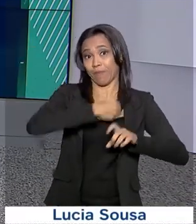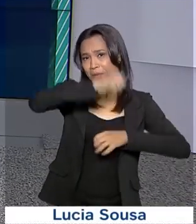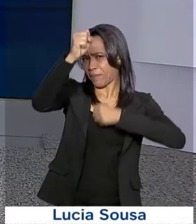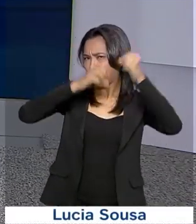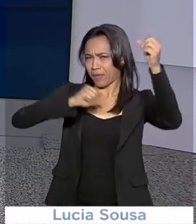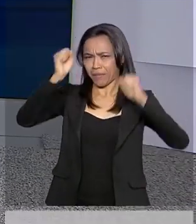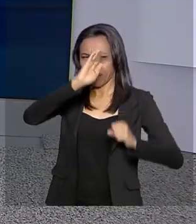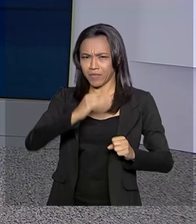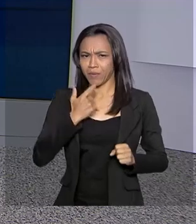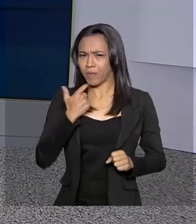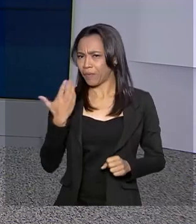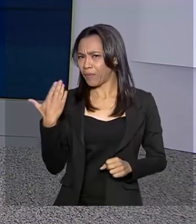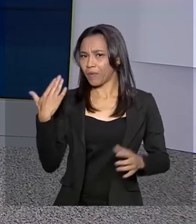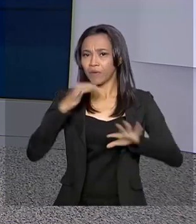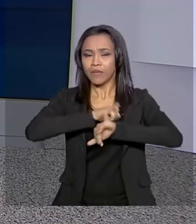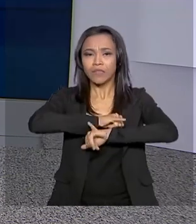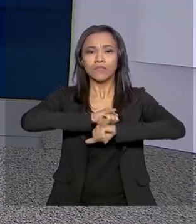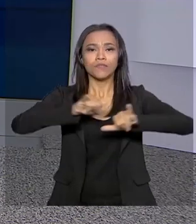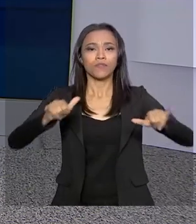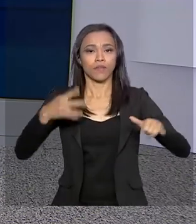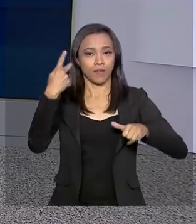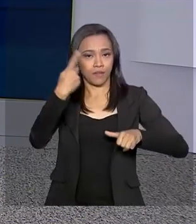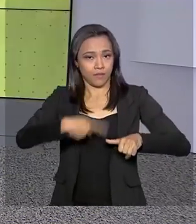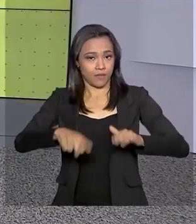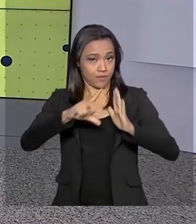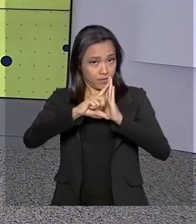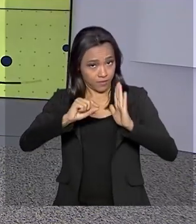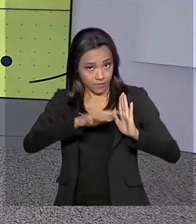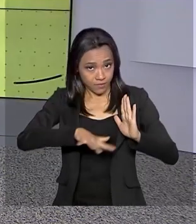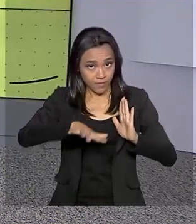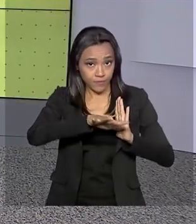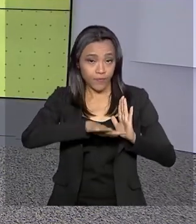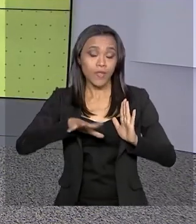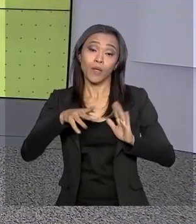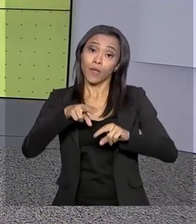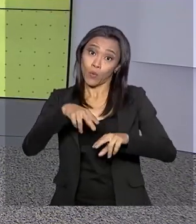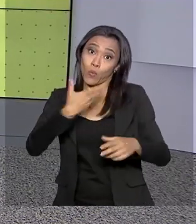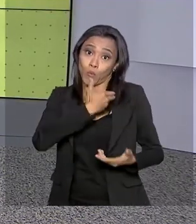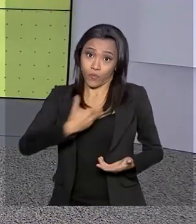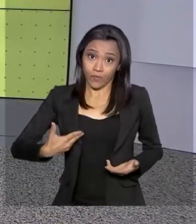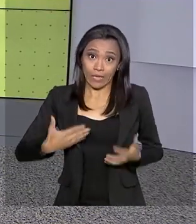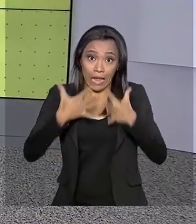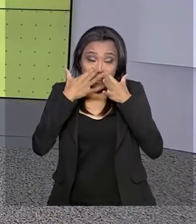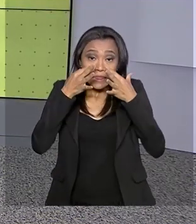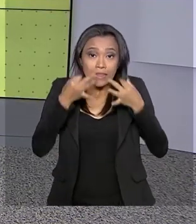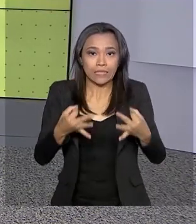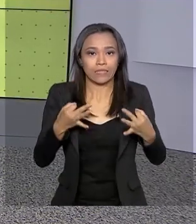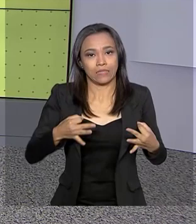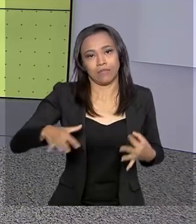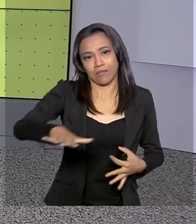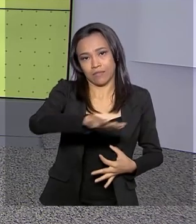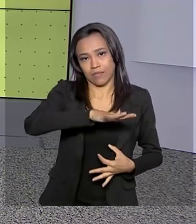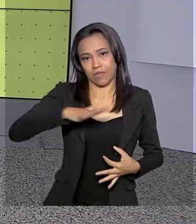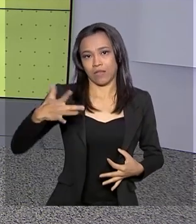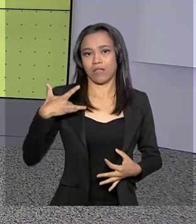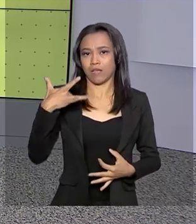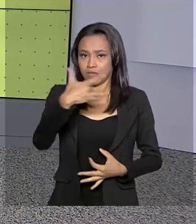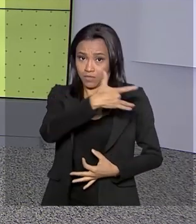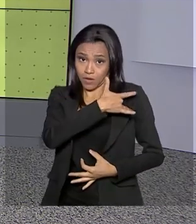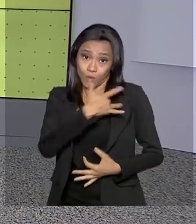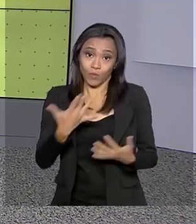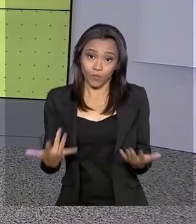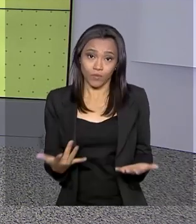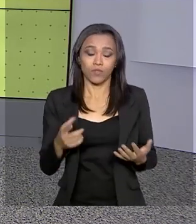lançado agora há pouco no Palácio do Planalto. Com isso, o governo quer dar mais atenção à saúde primária no sistema único de